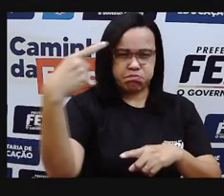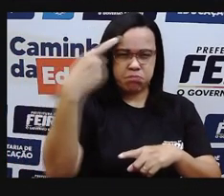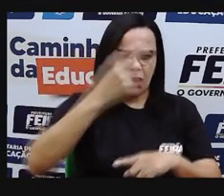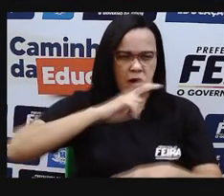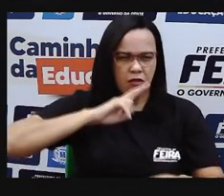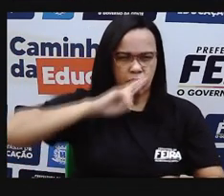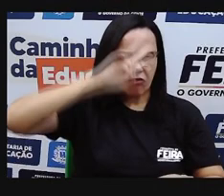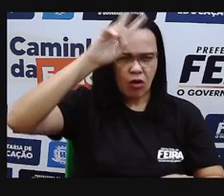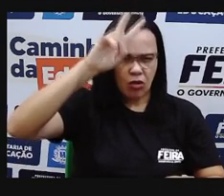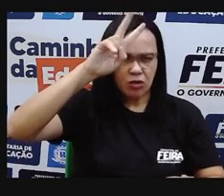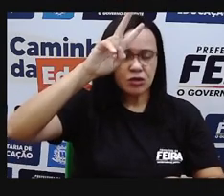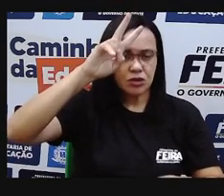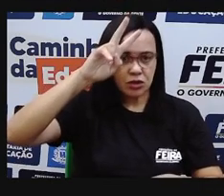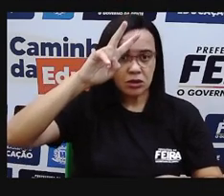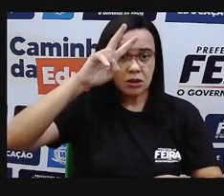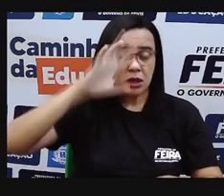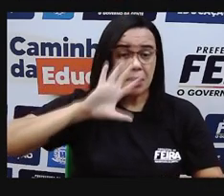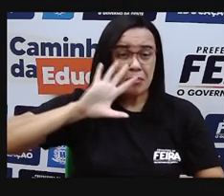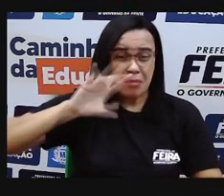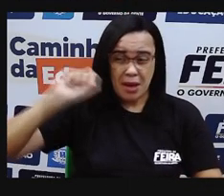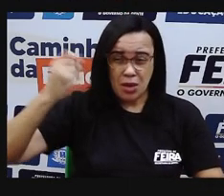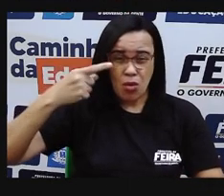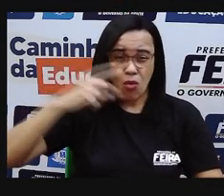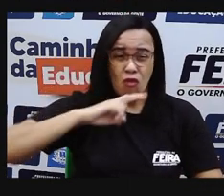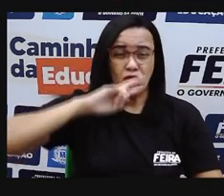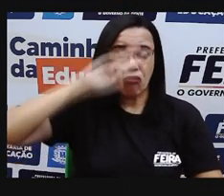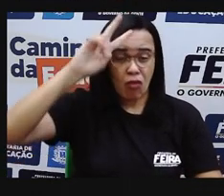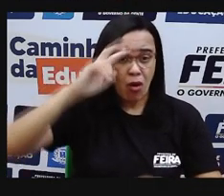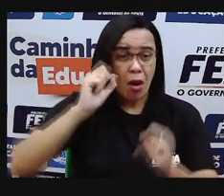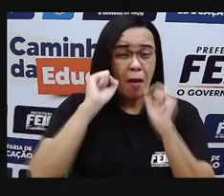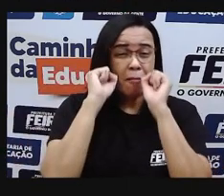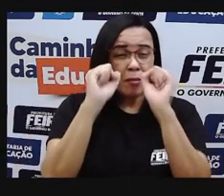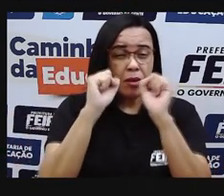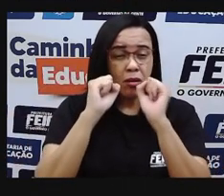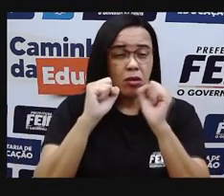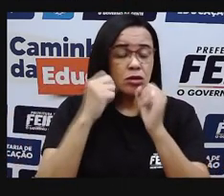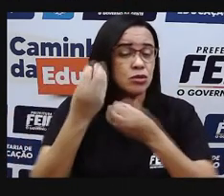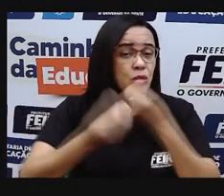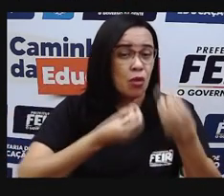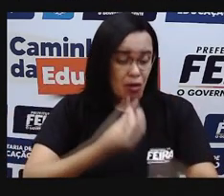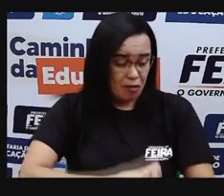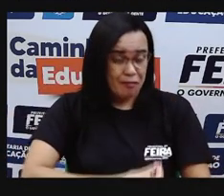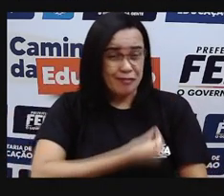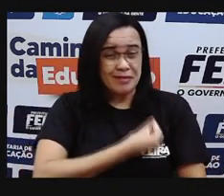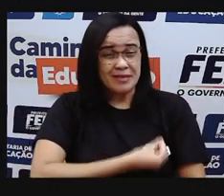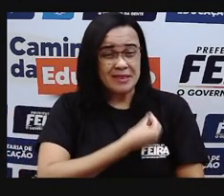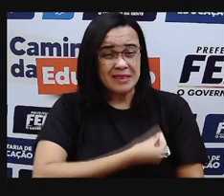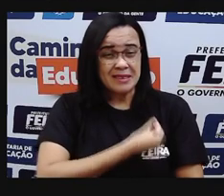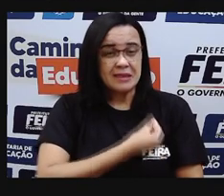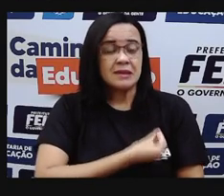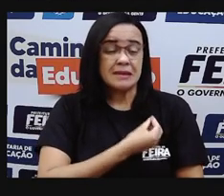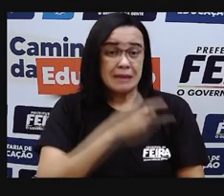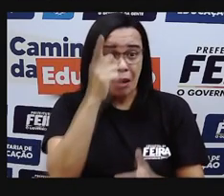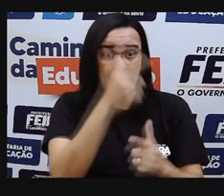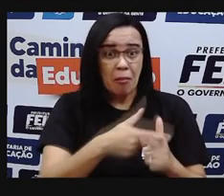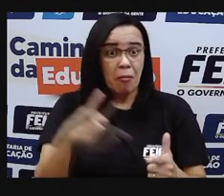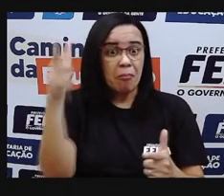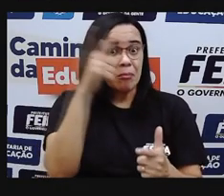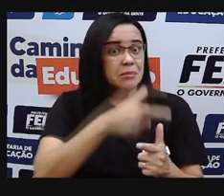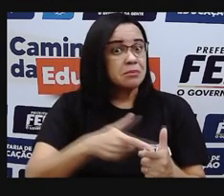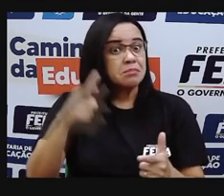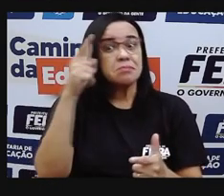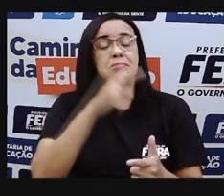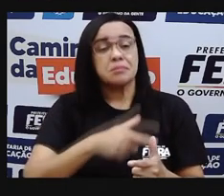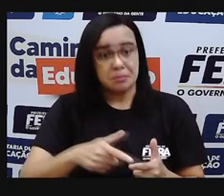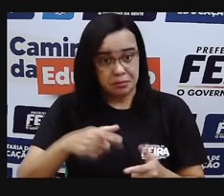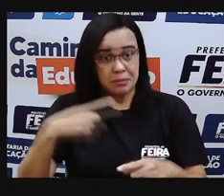muito nocivos para a vida no nosso planeta. E graças a essa camada de ozônio, desse